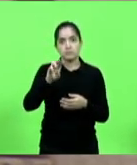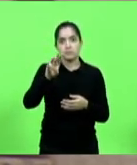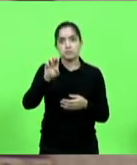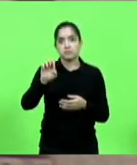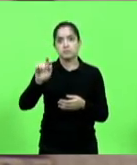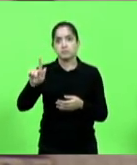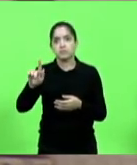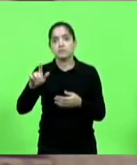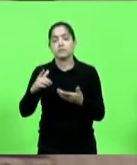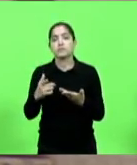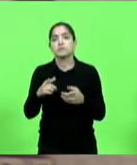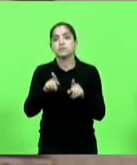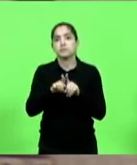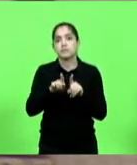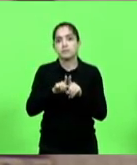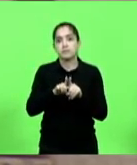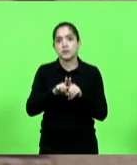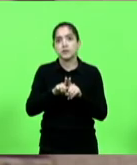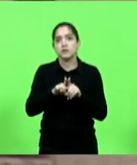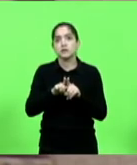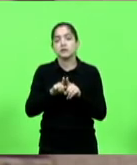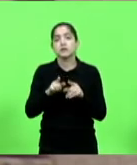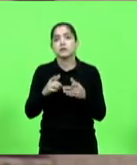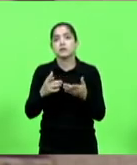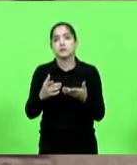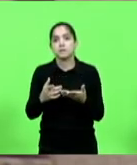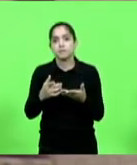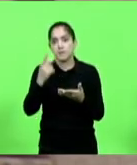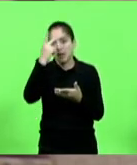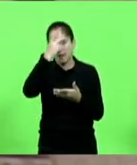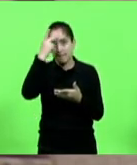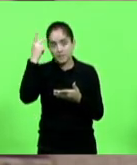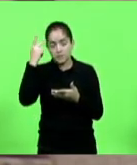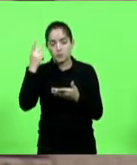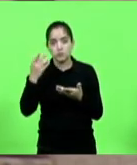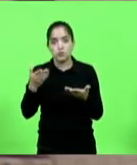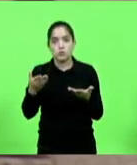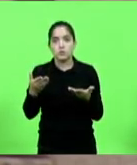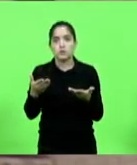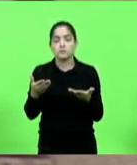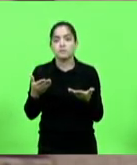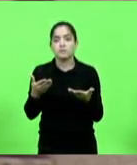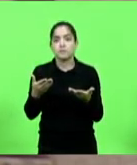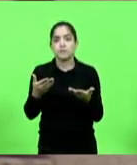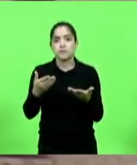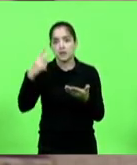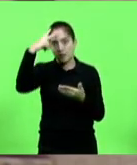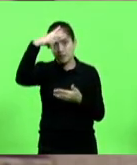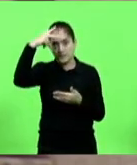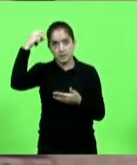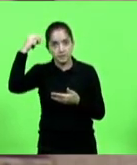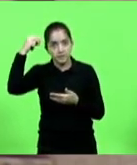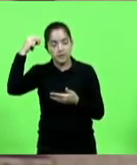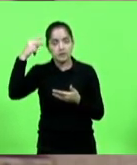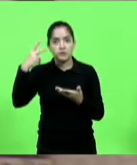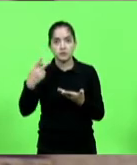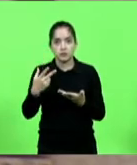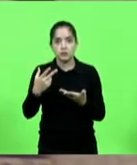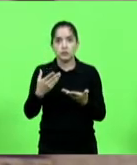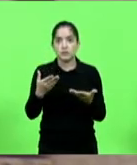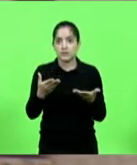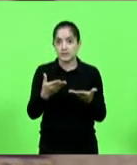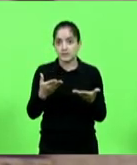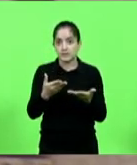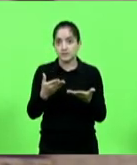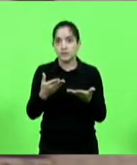e também a pessoa que ocupa hoje, a prefeitura, o prefeito, que está, inclusive, fazendo